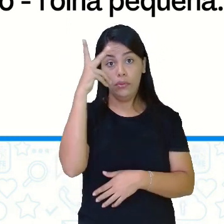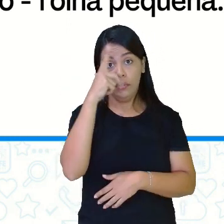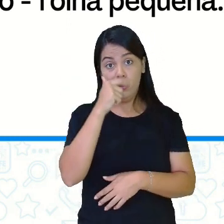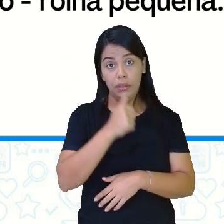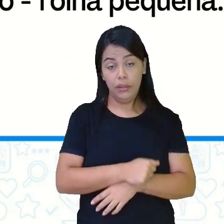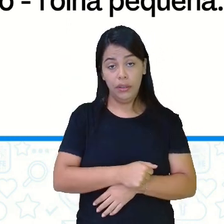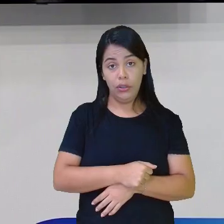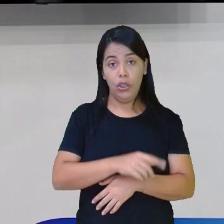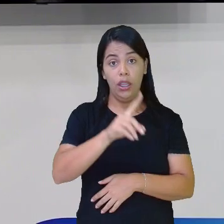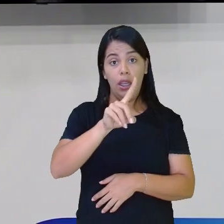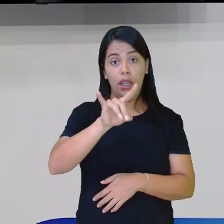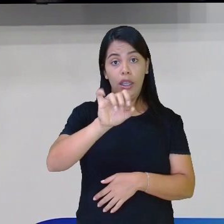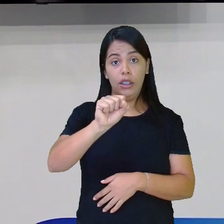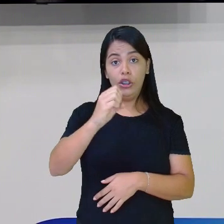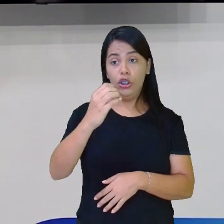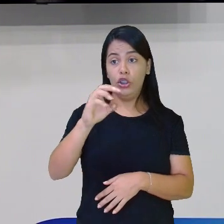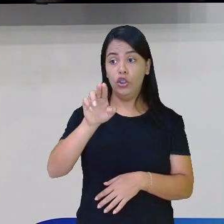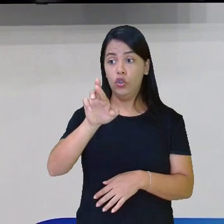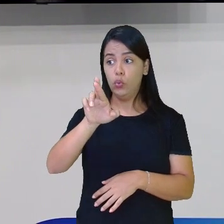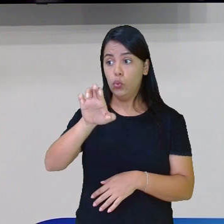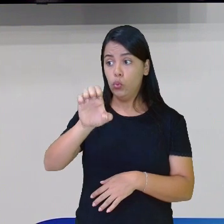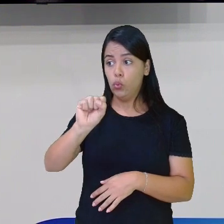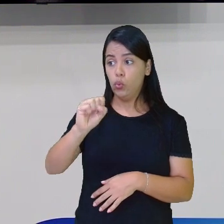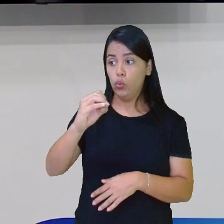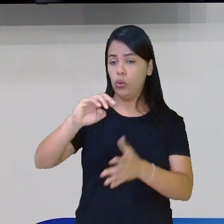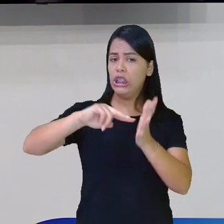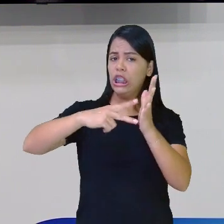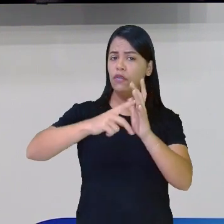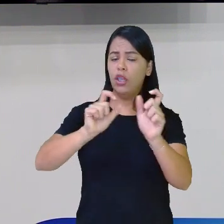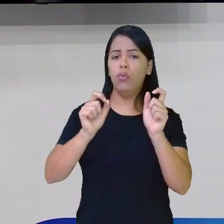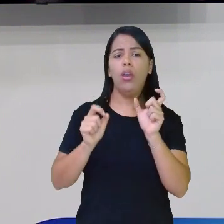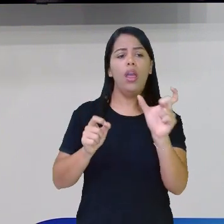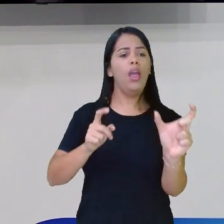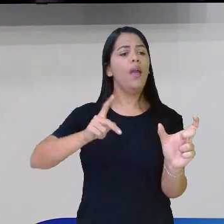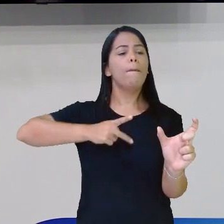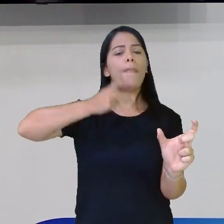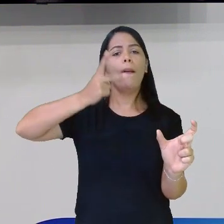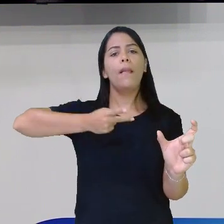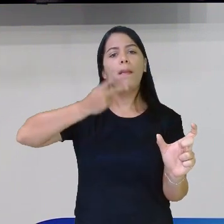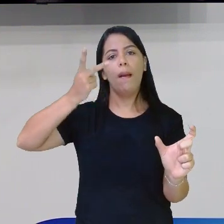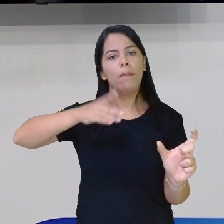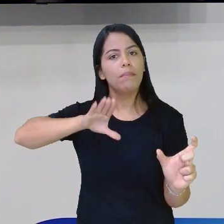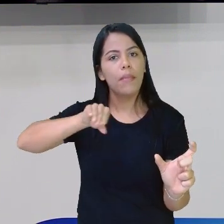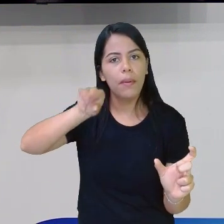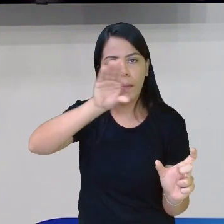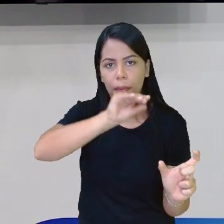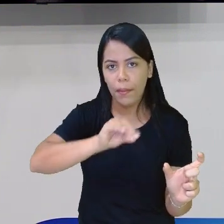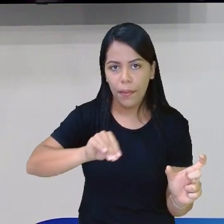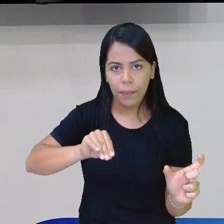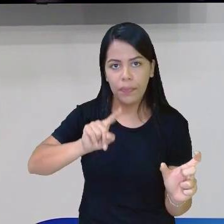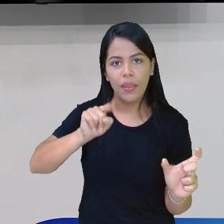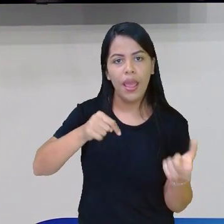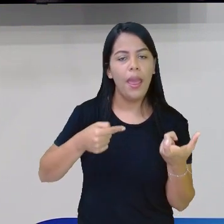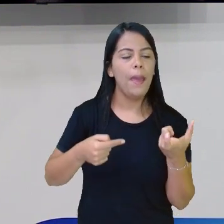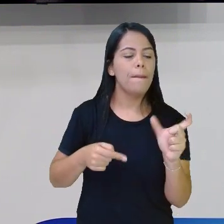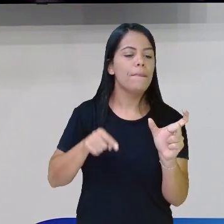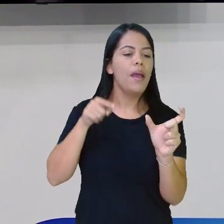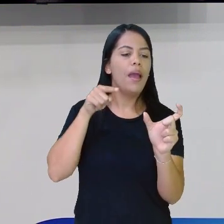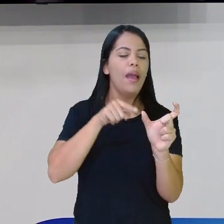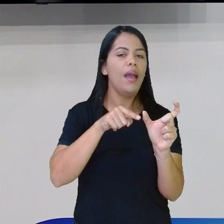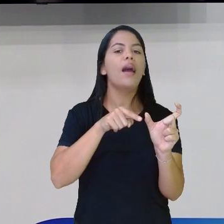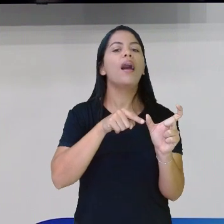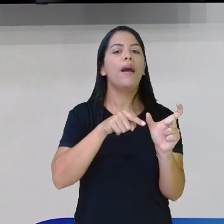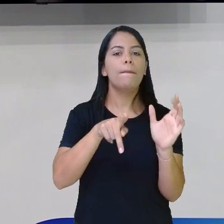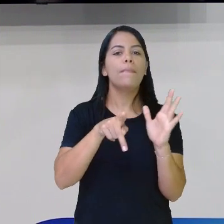fala, tá? Então, discurso bonito. Veja que a palavra discurso é uma palavra no